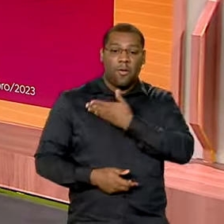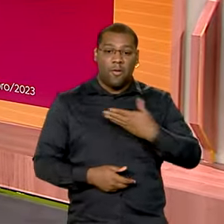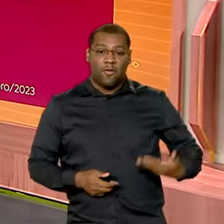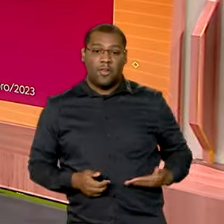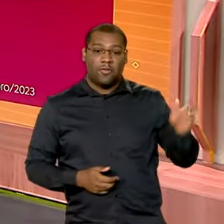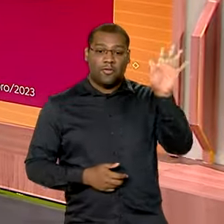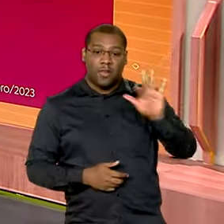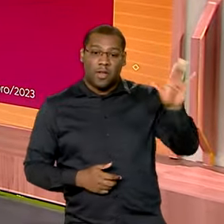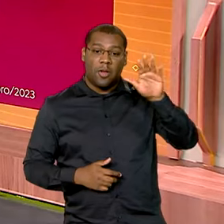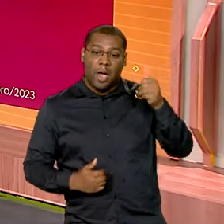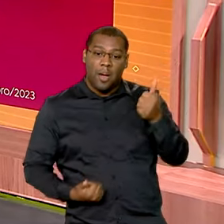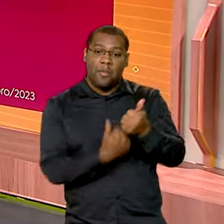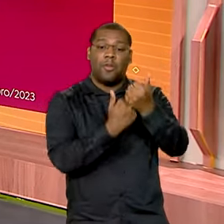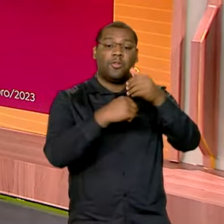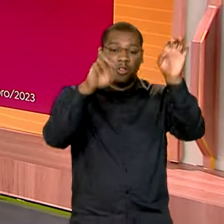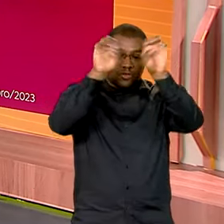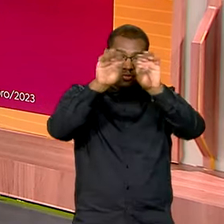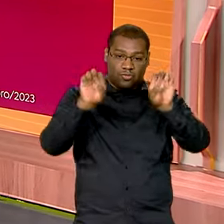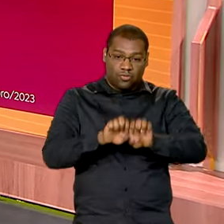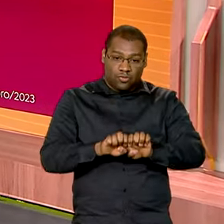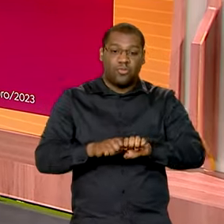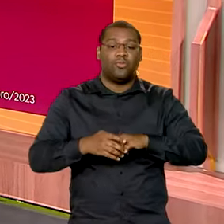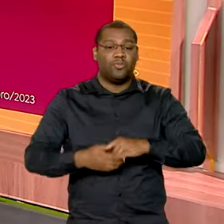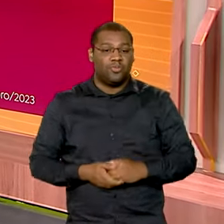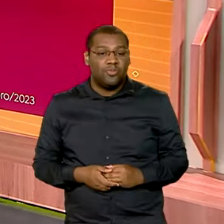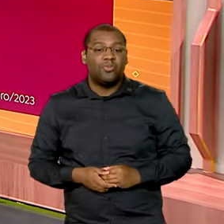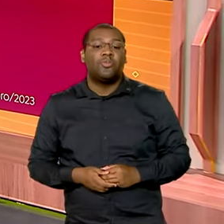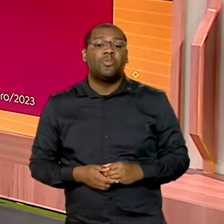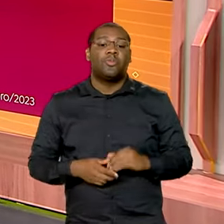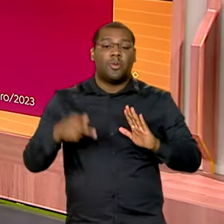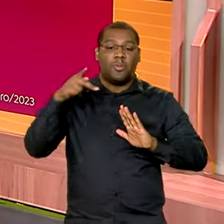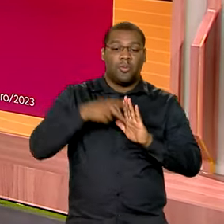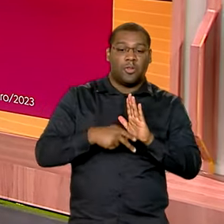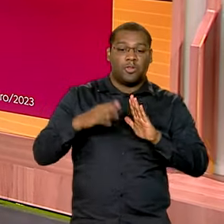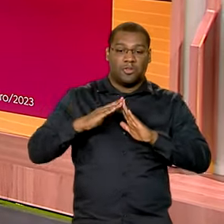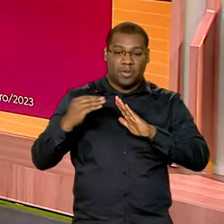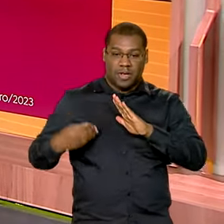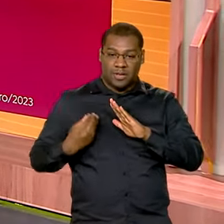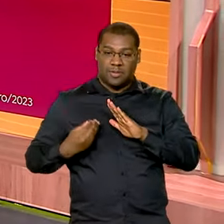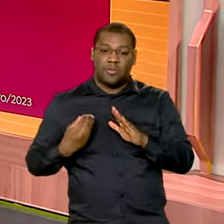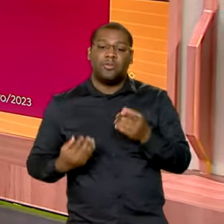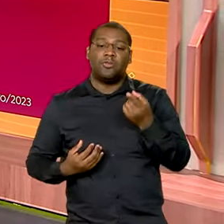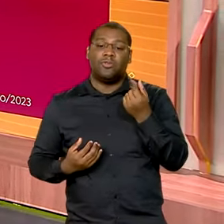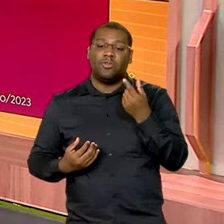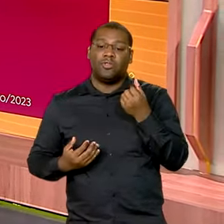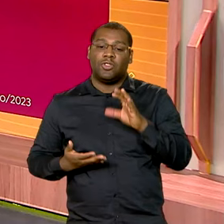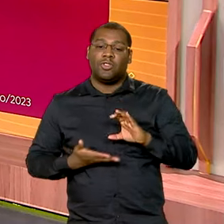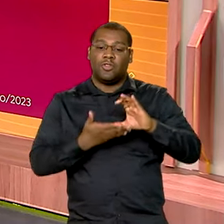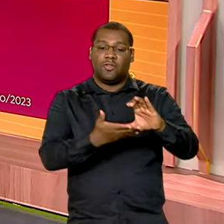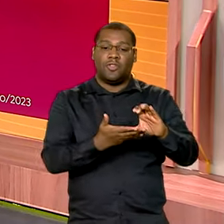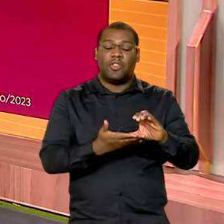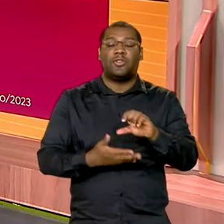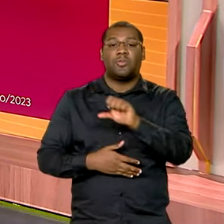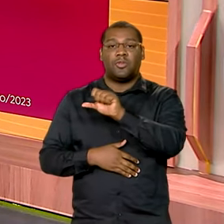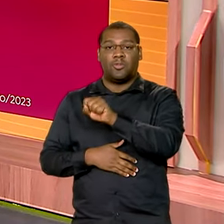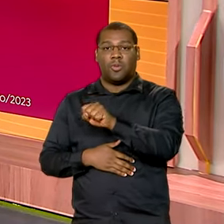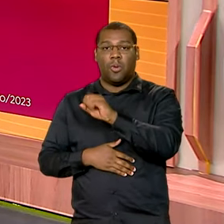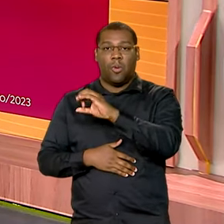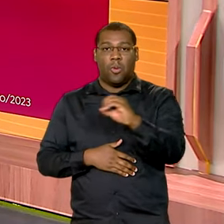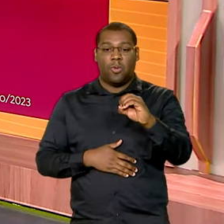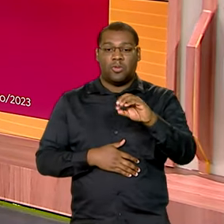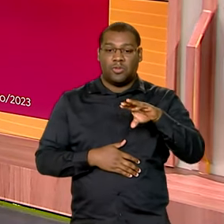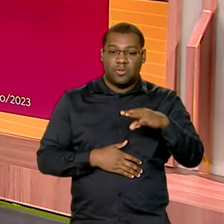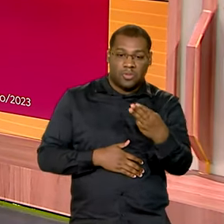infraestrutura, o programa Minha Casa Minha Vida, financiou quase 800 milhões de reais